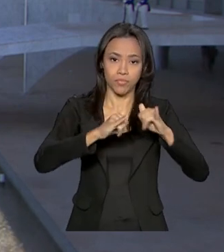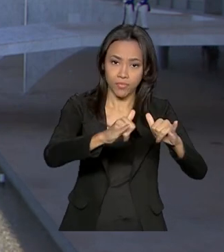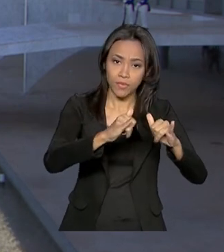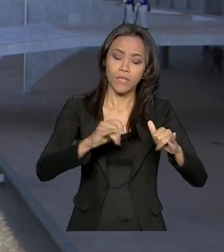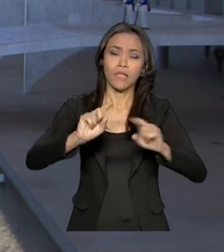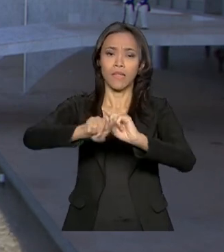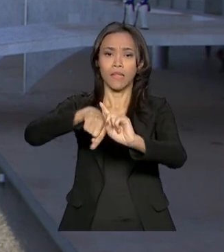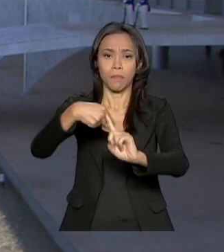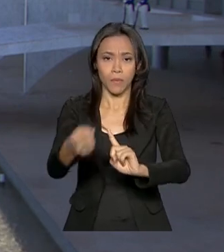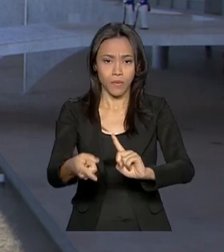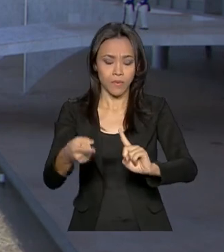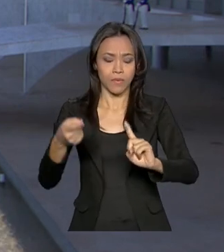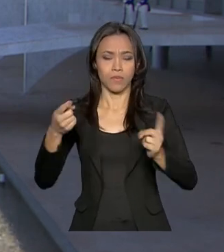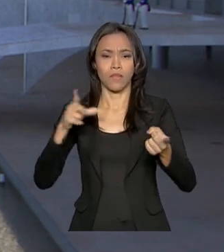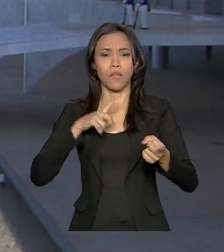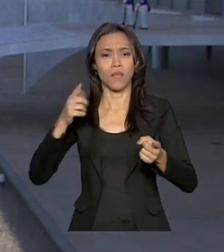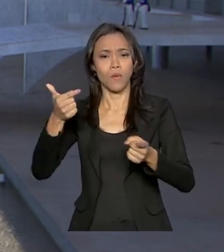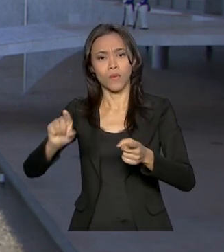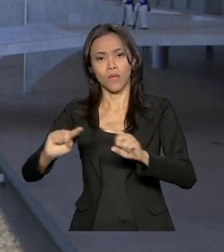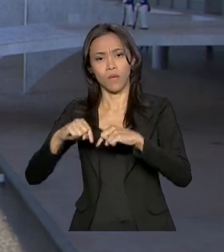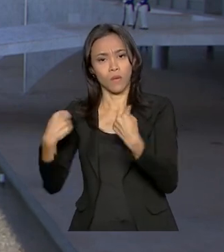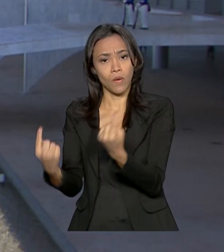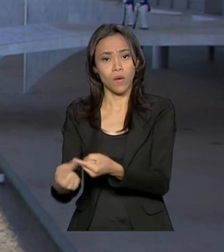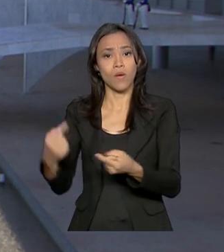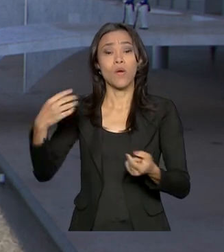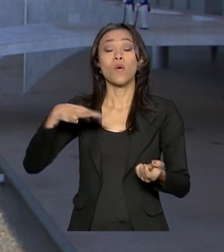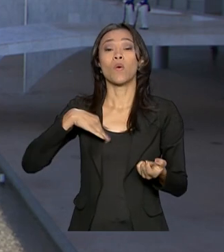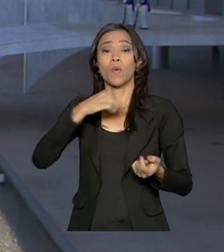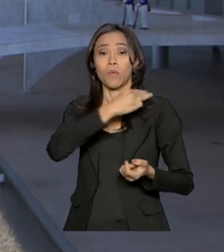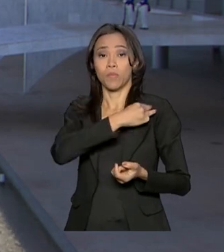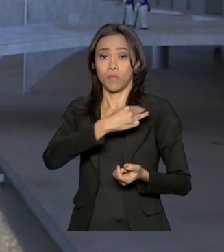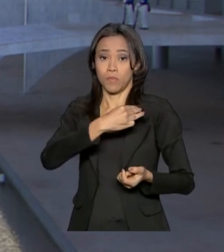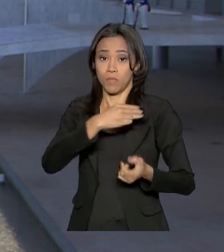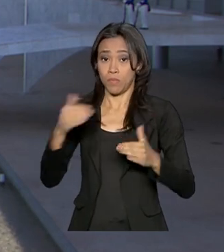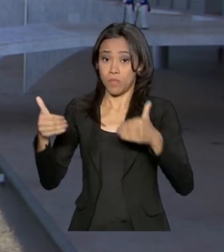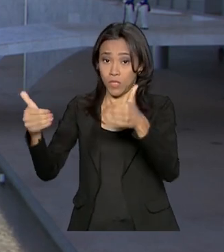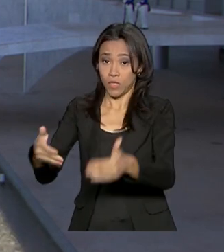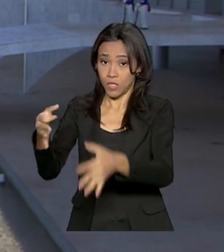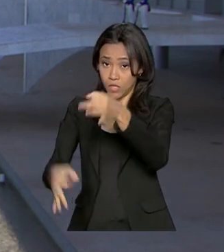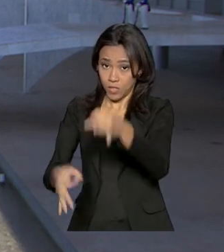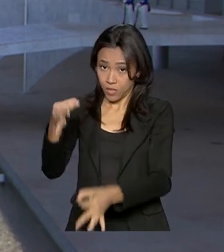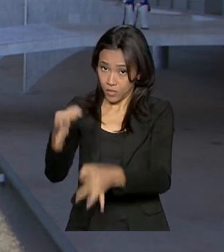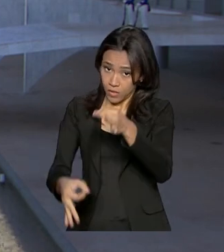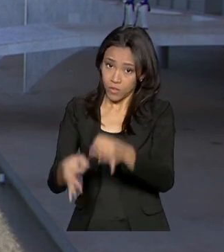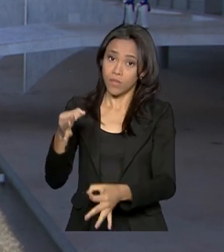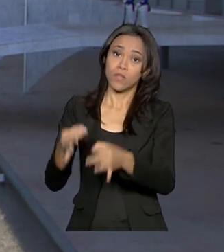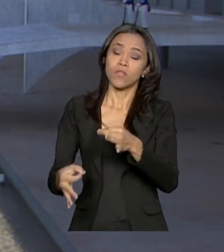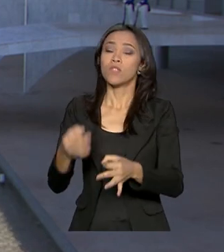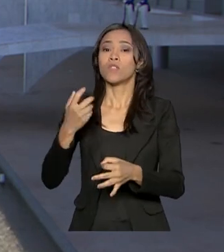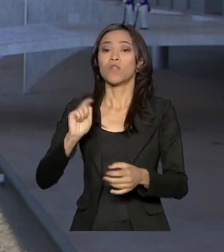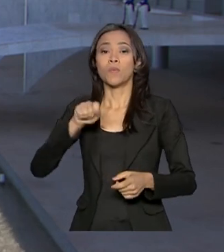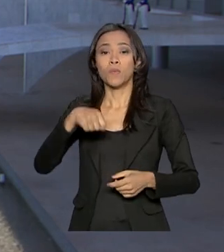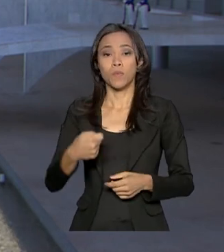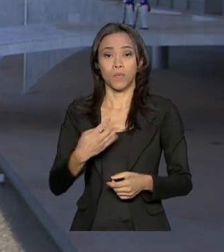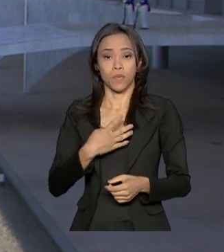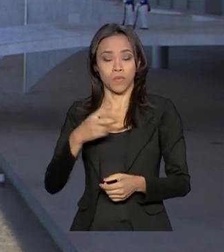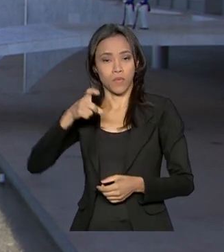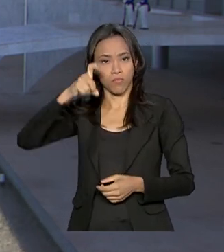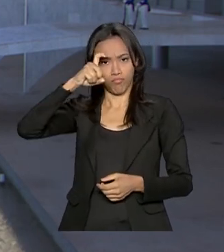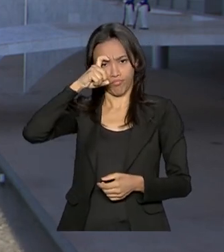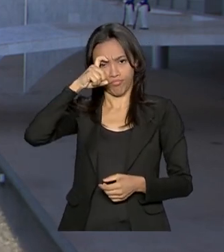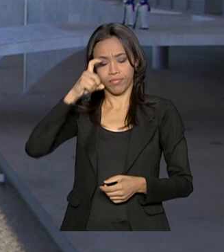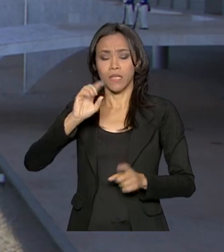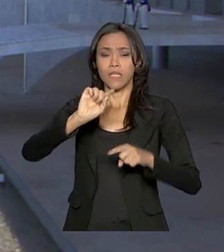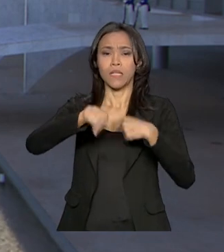presidente Jair Bolsonaro se reúne com o ministro da Justiça e Segurança Pública, Sérgio Moro. E às cinco da tarde, também no Palácio do Planalto, está